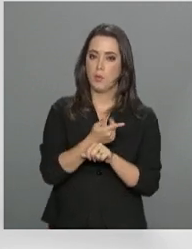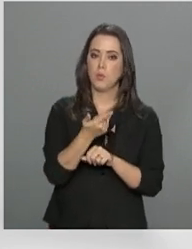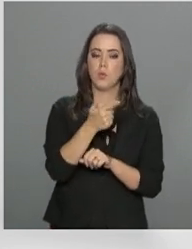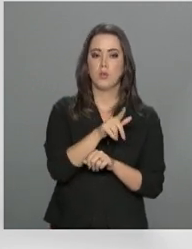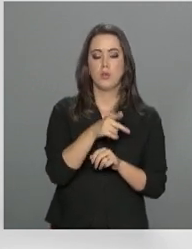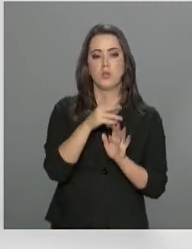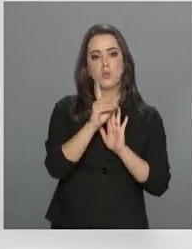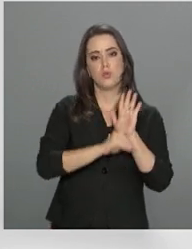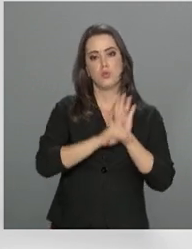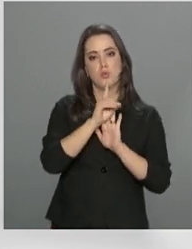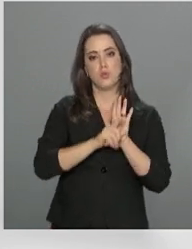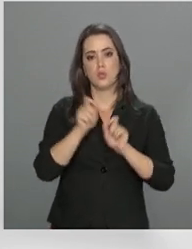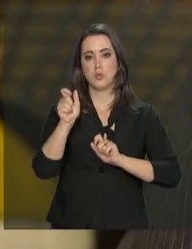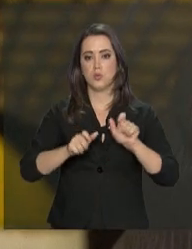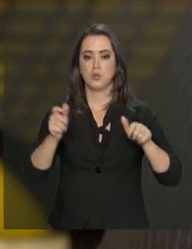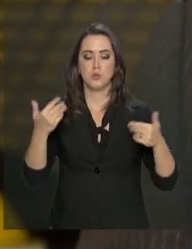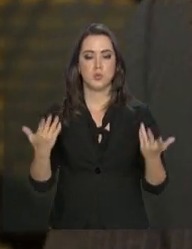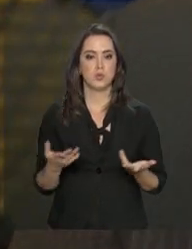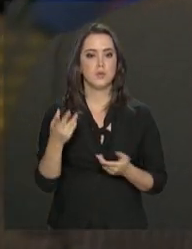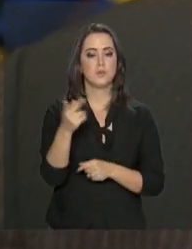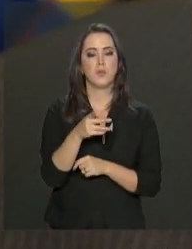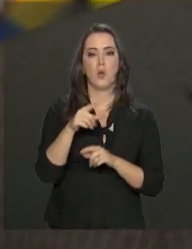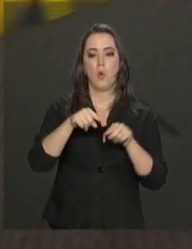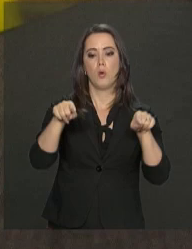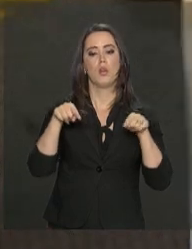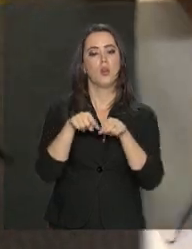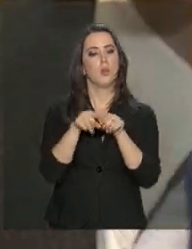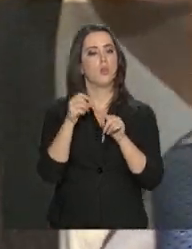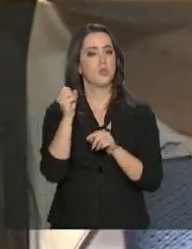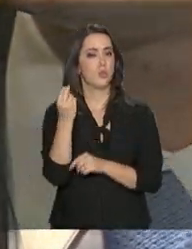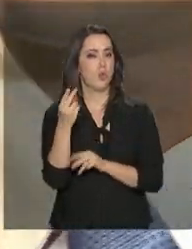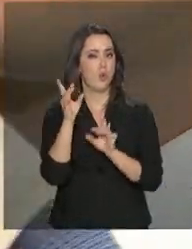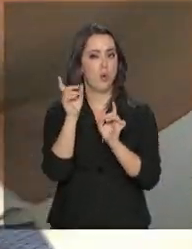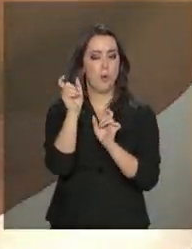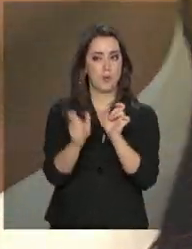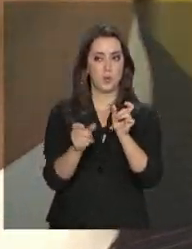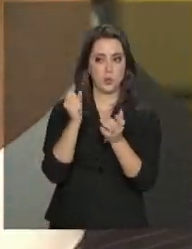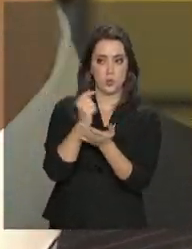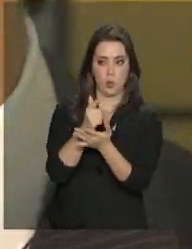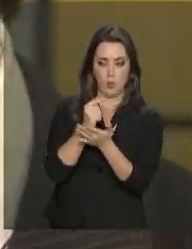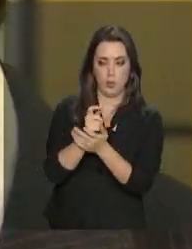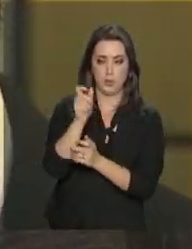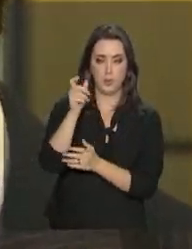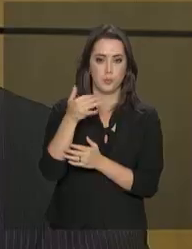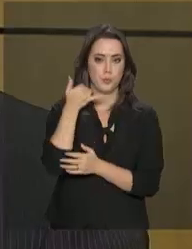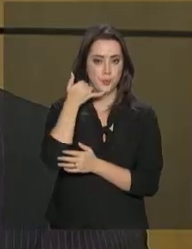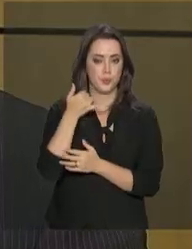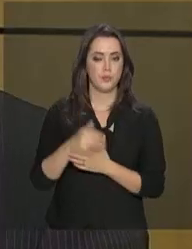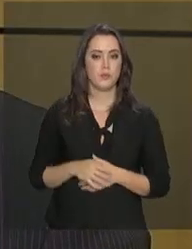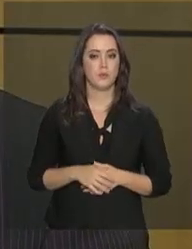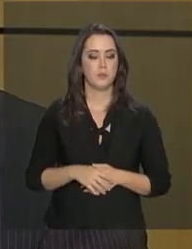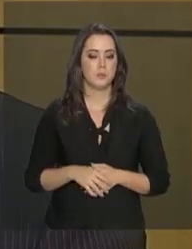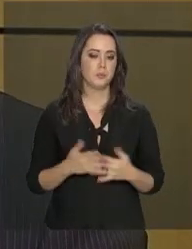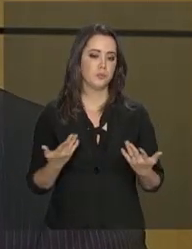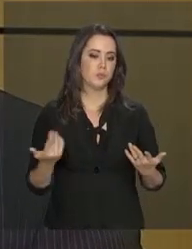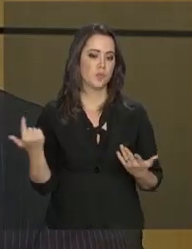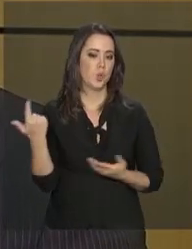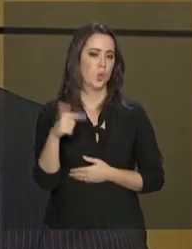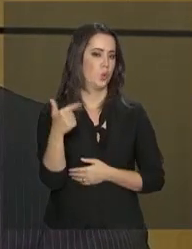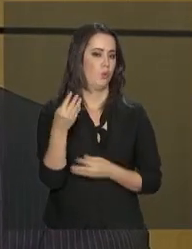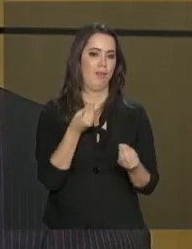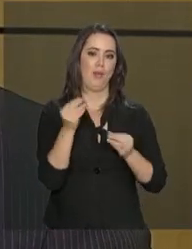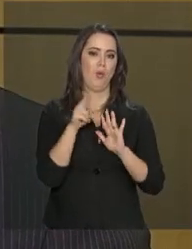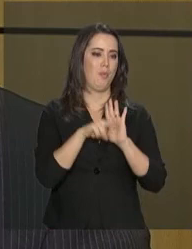os seus direitos de consumidor com a empresa ou a pessoa de quem comprou o aparelho. De forma geral, não tem como